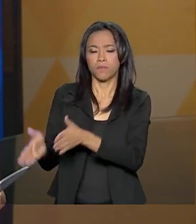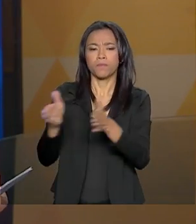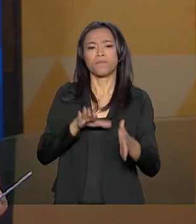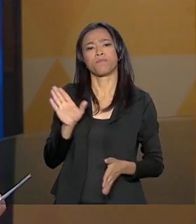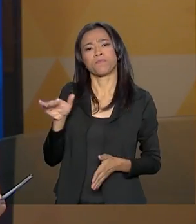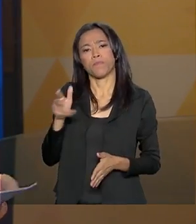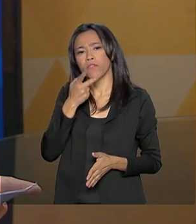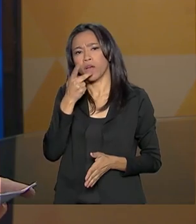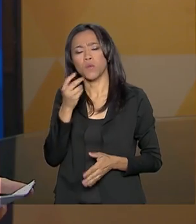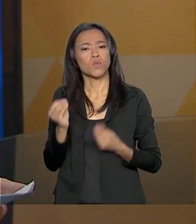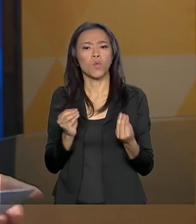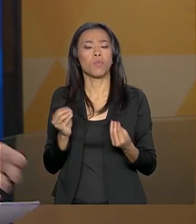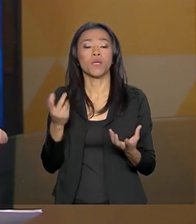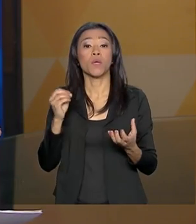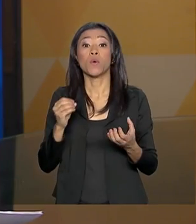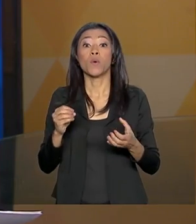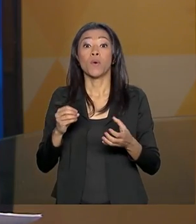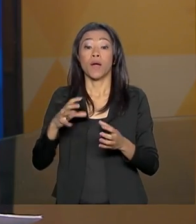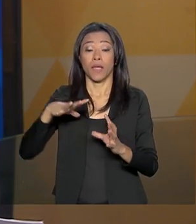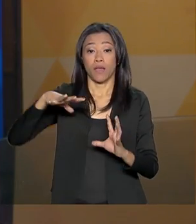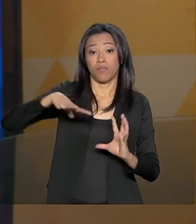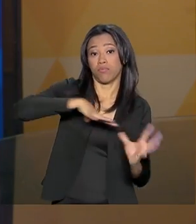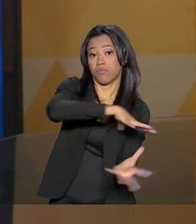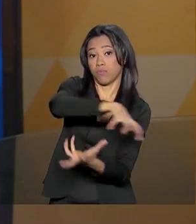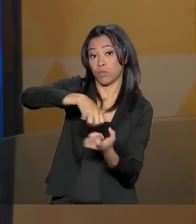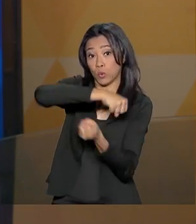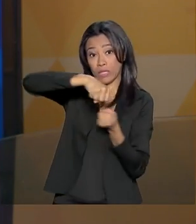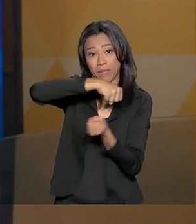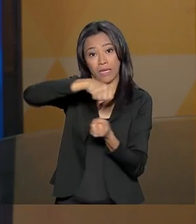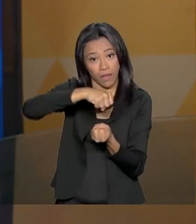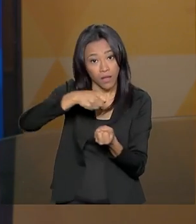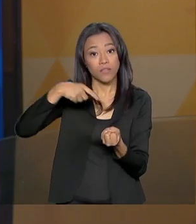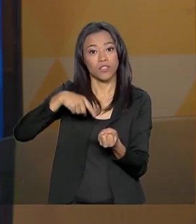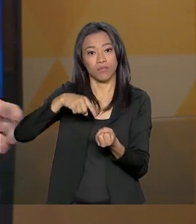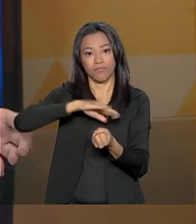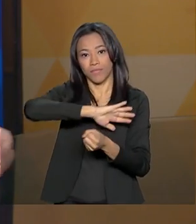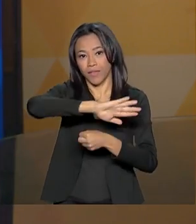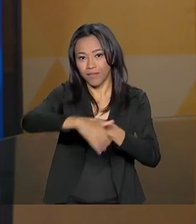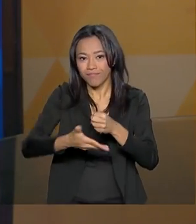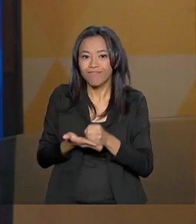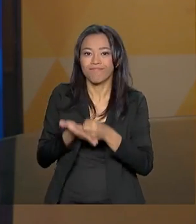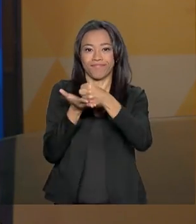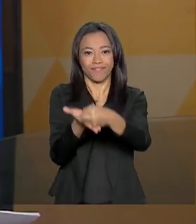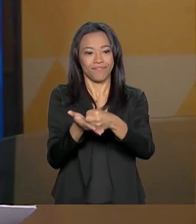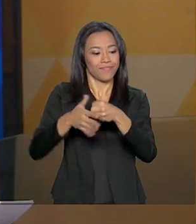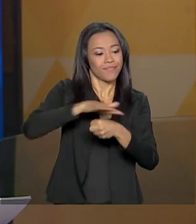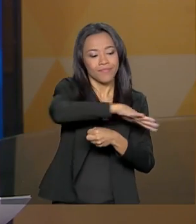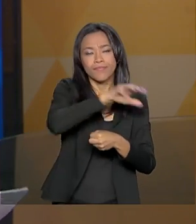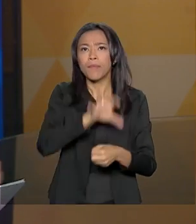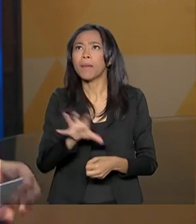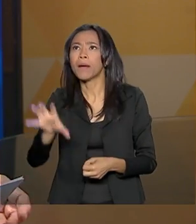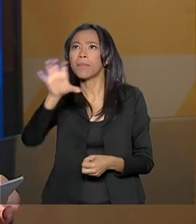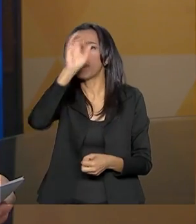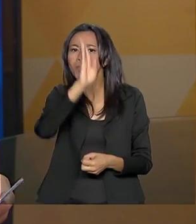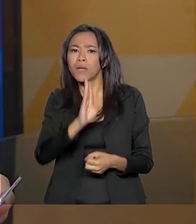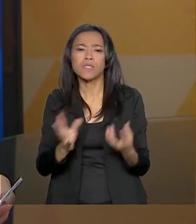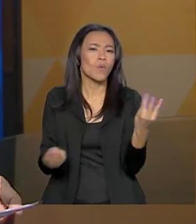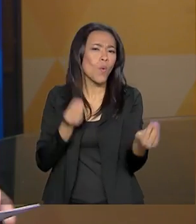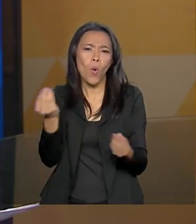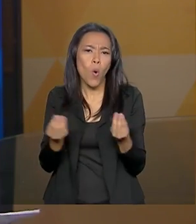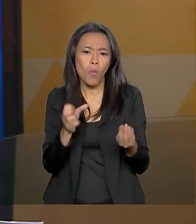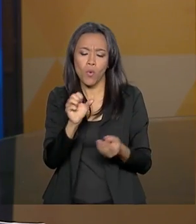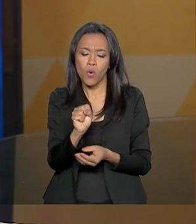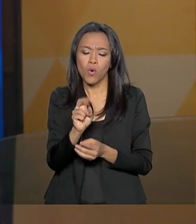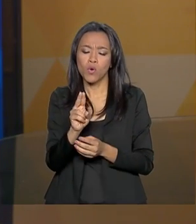sustentabilidade da produção agropecuária no Brasil, nas diferentes regiões brasileiras. E a Embrapa aposta